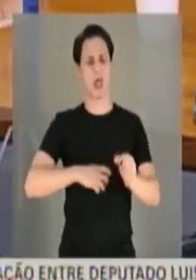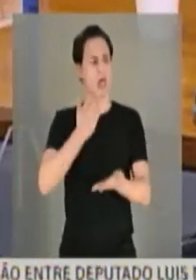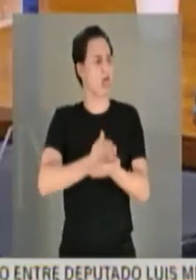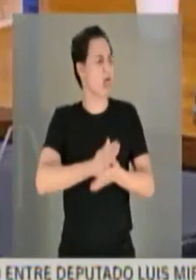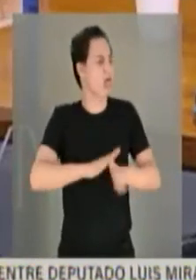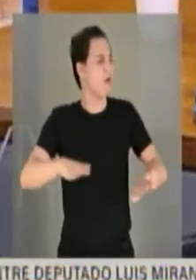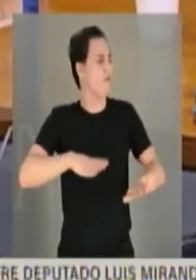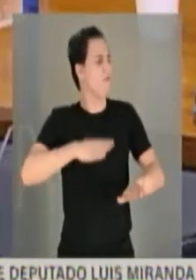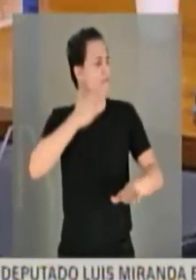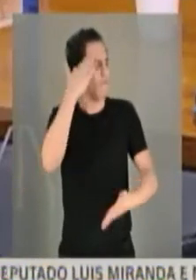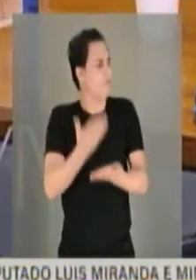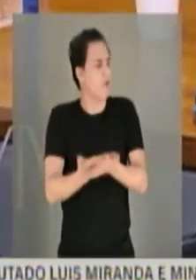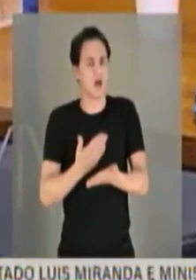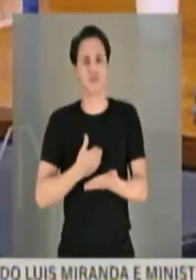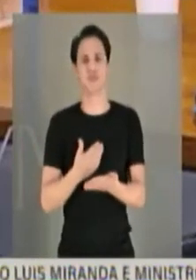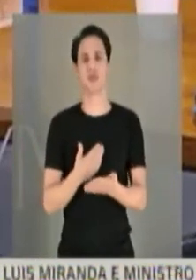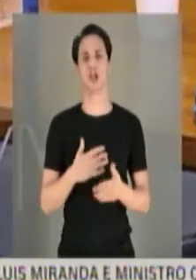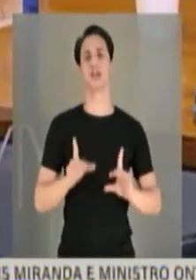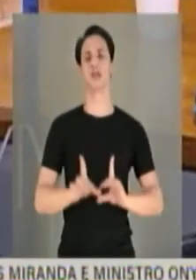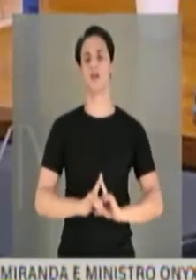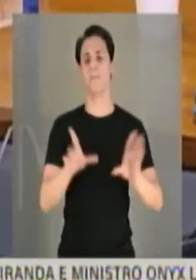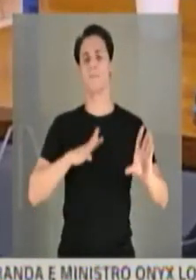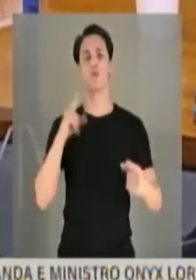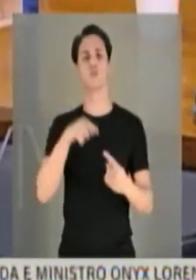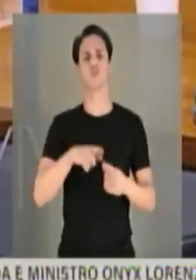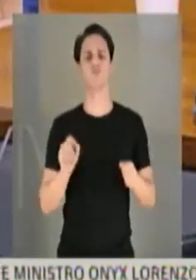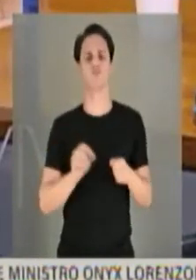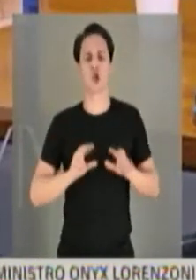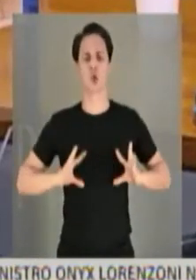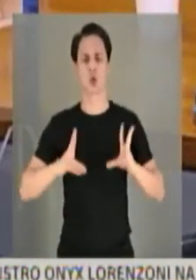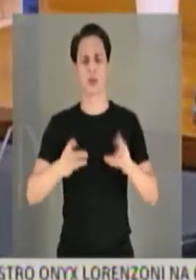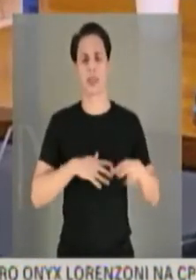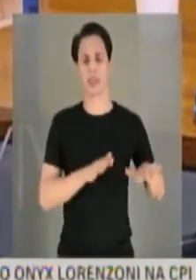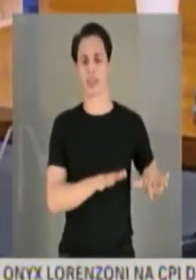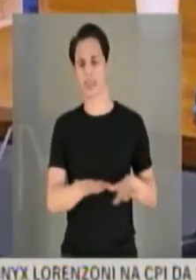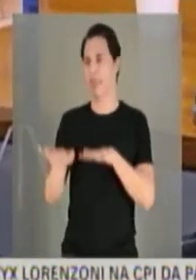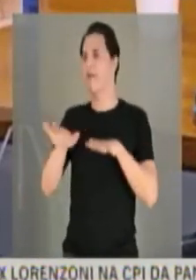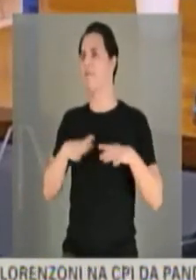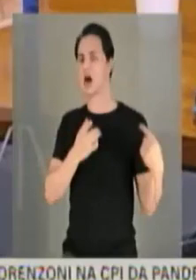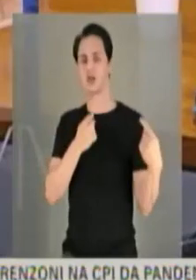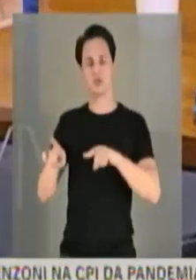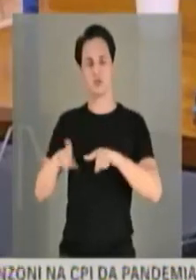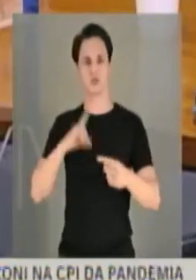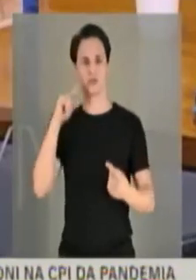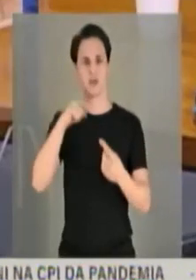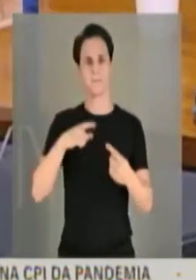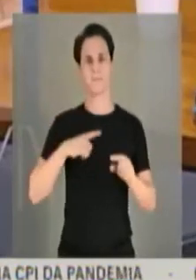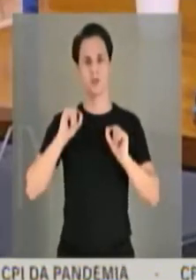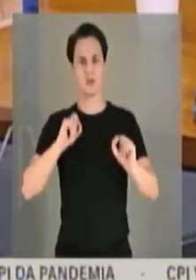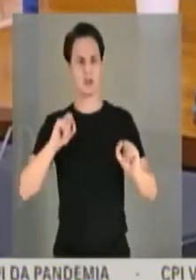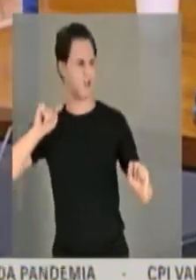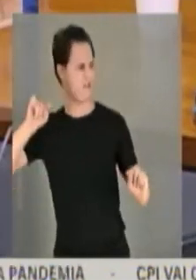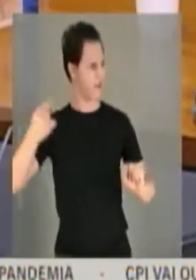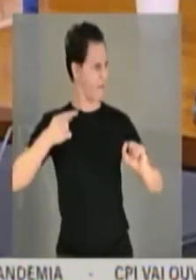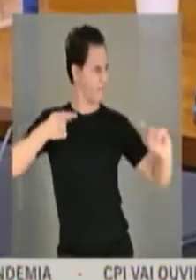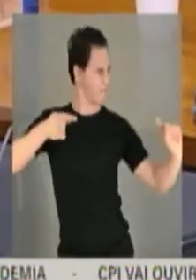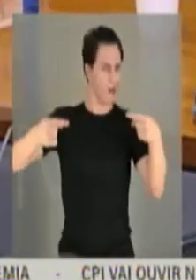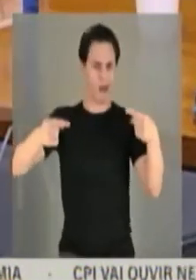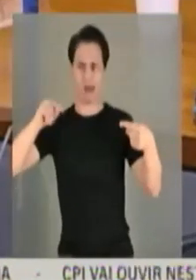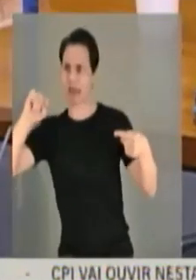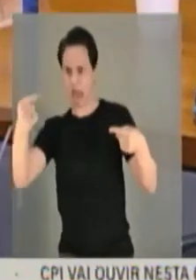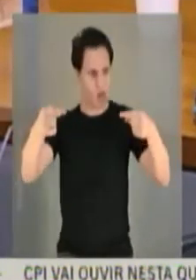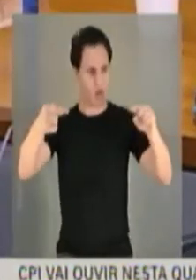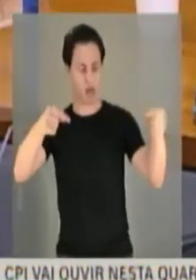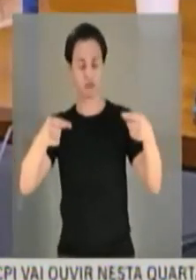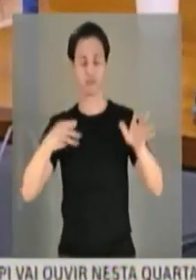instituições democráticas para fazer com que todos se movam contra elas e vire um verdadeiro olho por olho, dente por dente, país. Então,